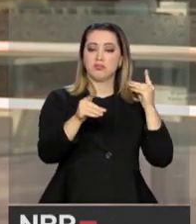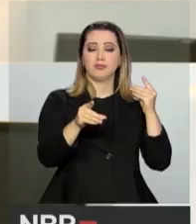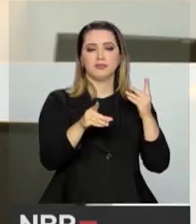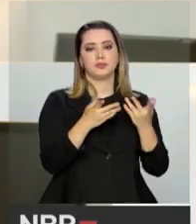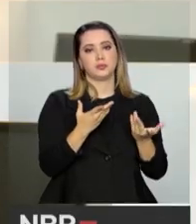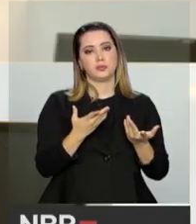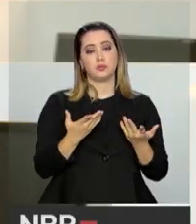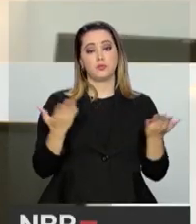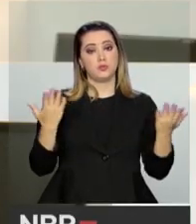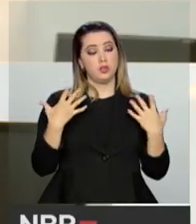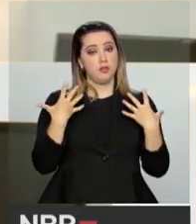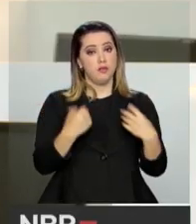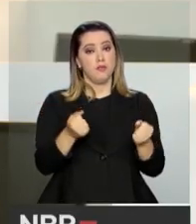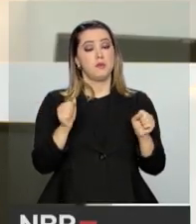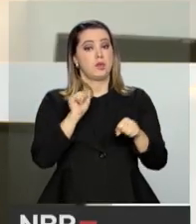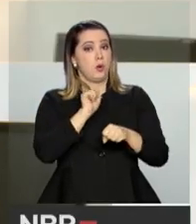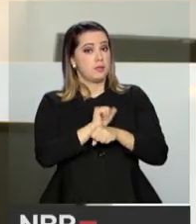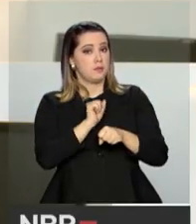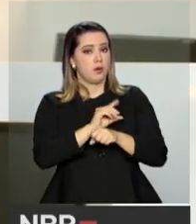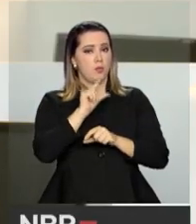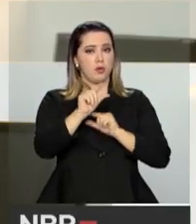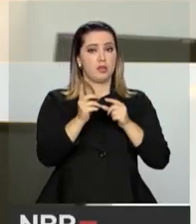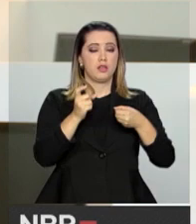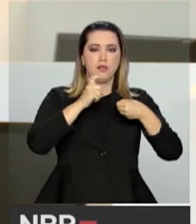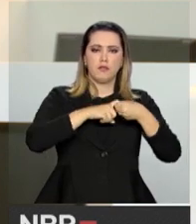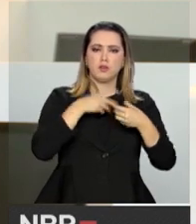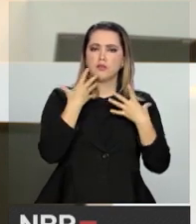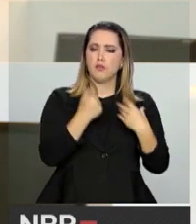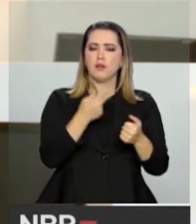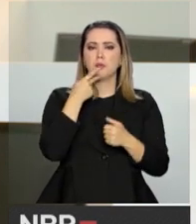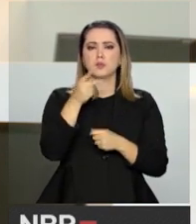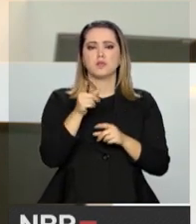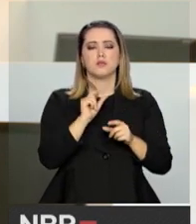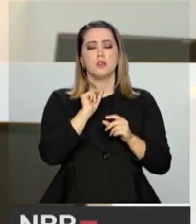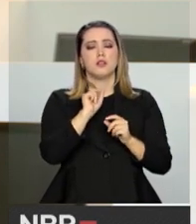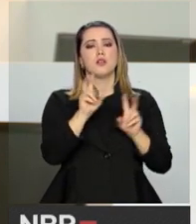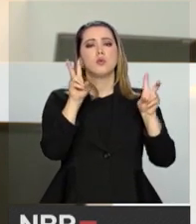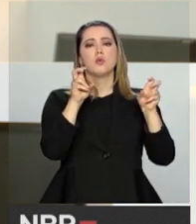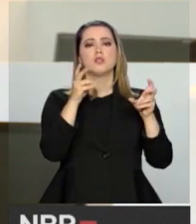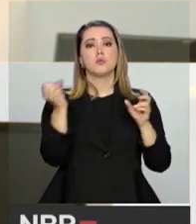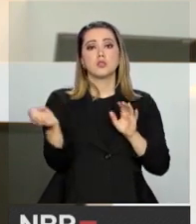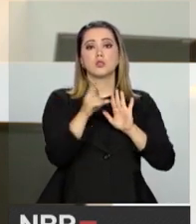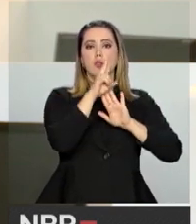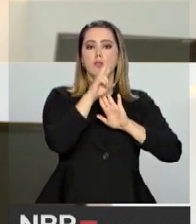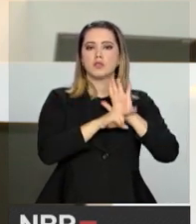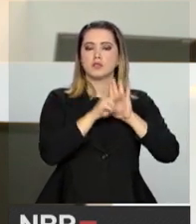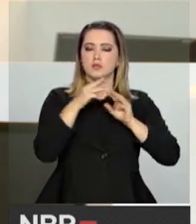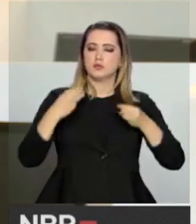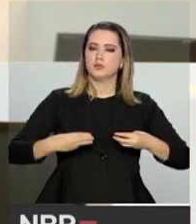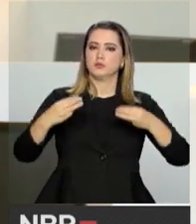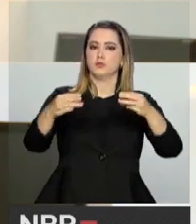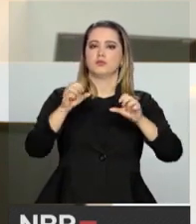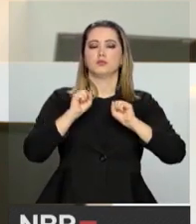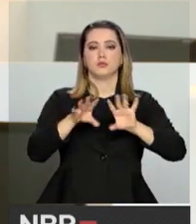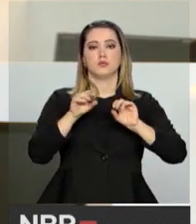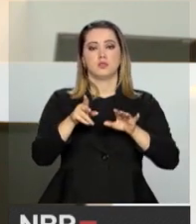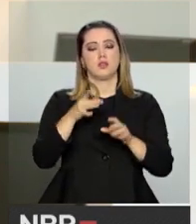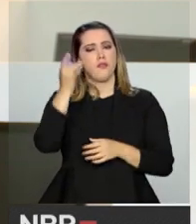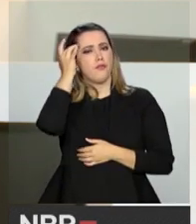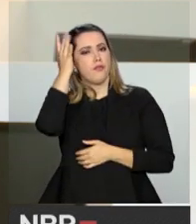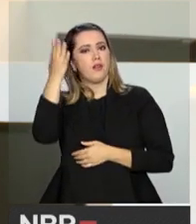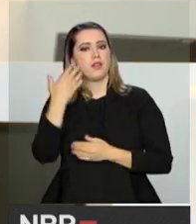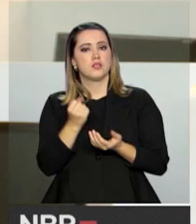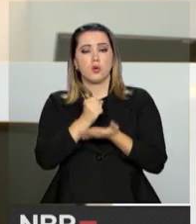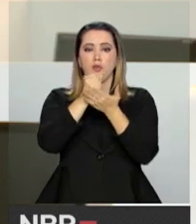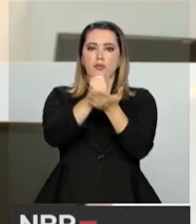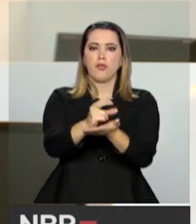Agora a gente vai precisar ir para um breve intervalo, mas na volta vamos falar sobre as novas regras do Ministério da Educação que facilitam